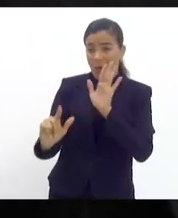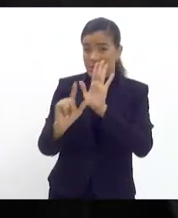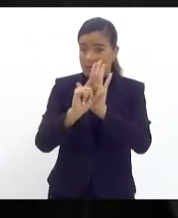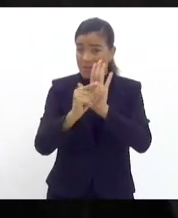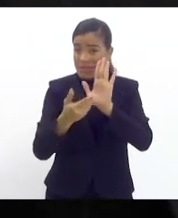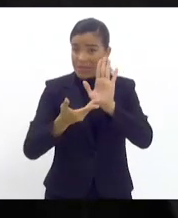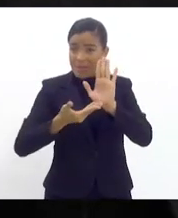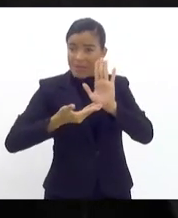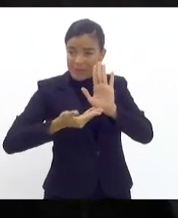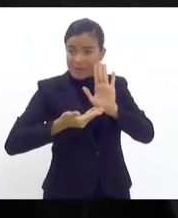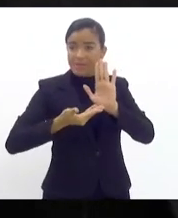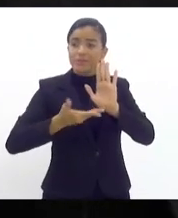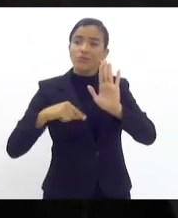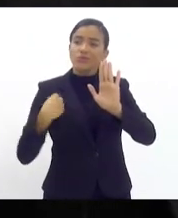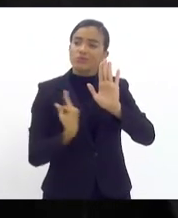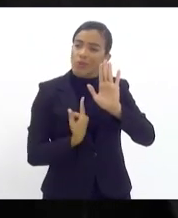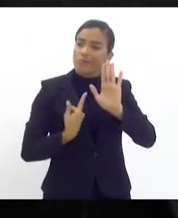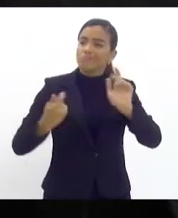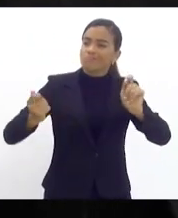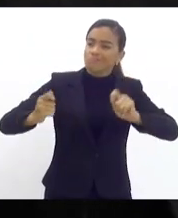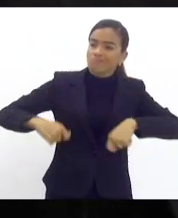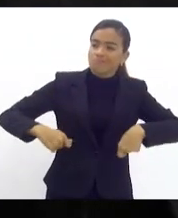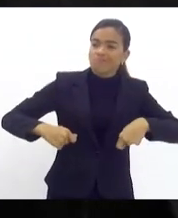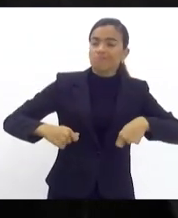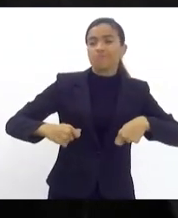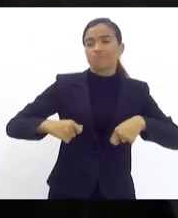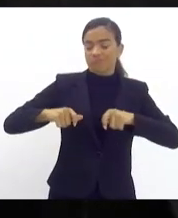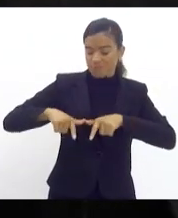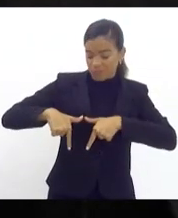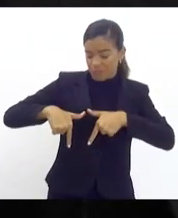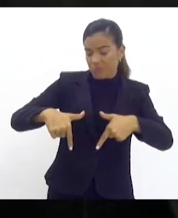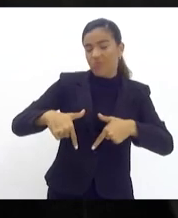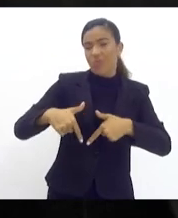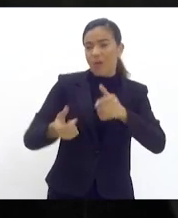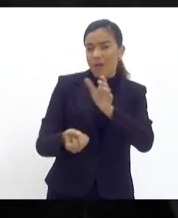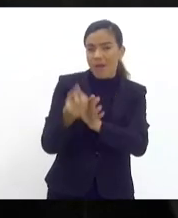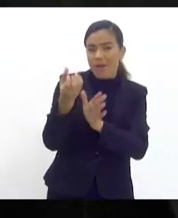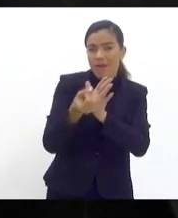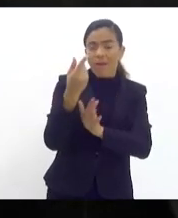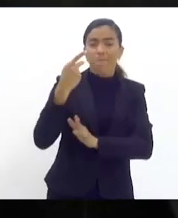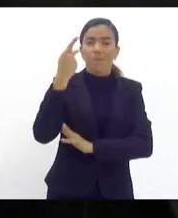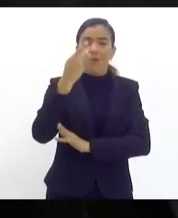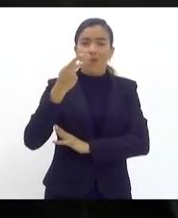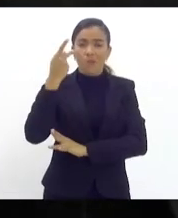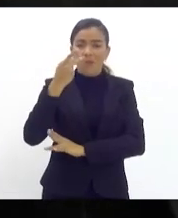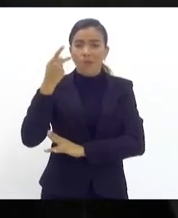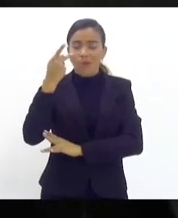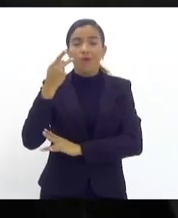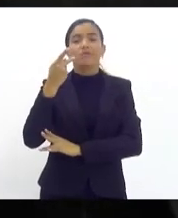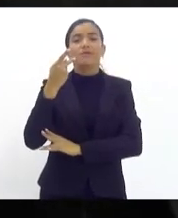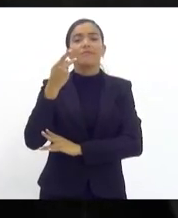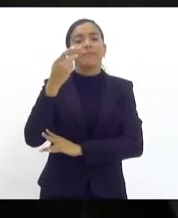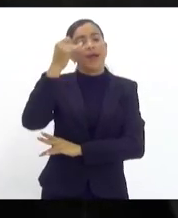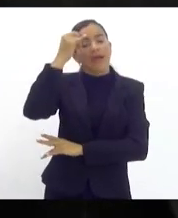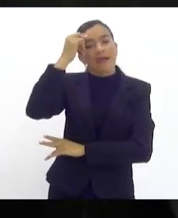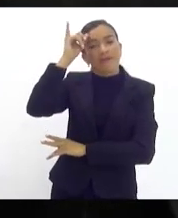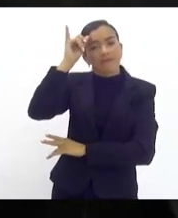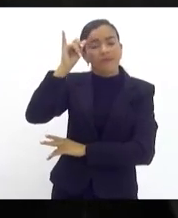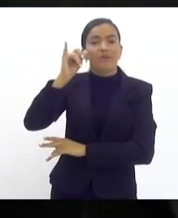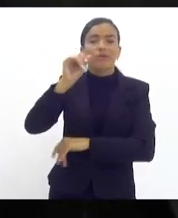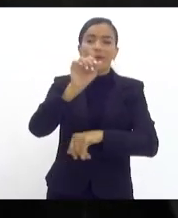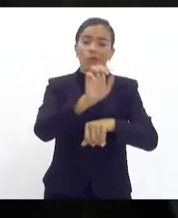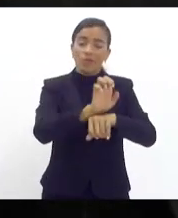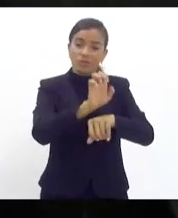nós podemos efetivar políticas sem levar para o estado do Rio de